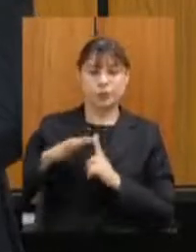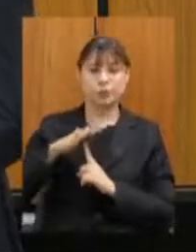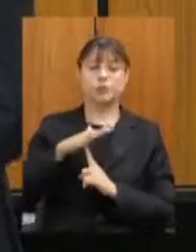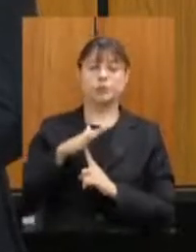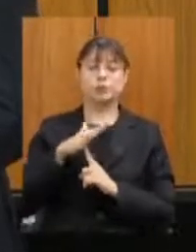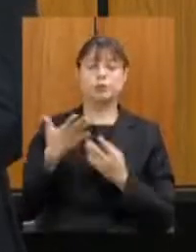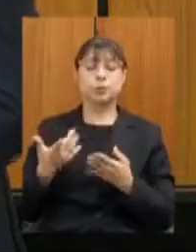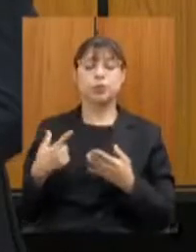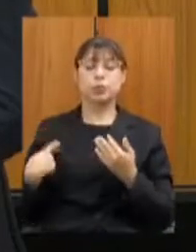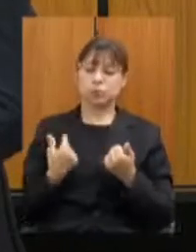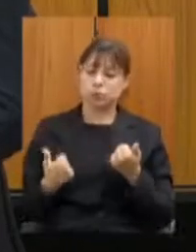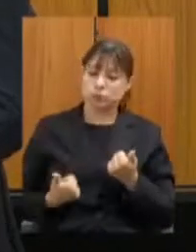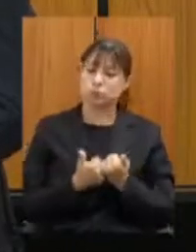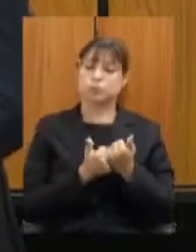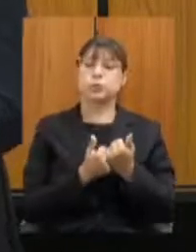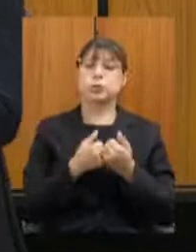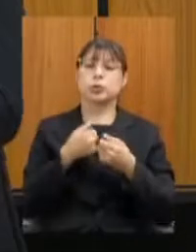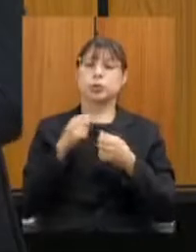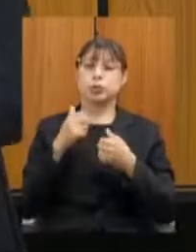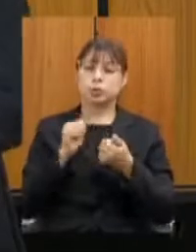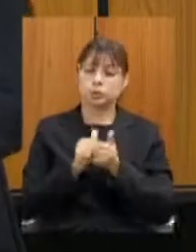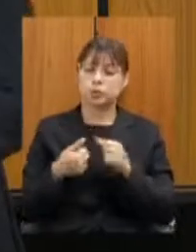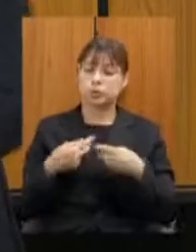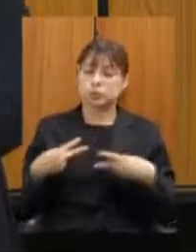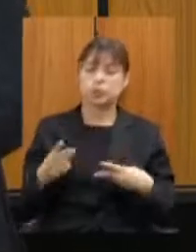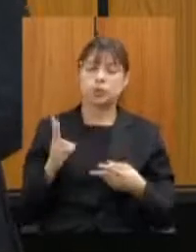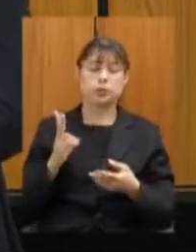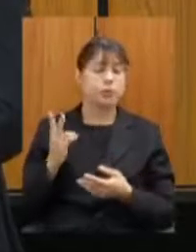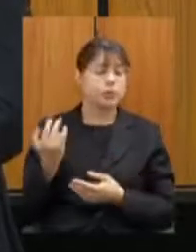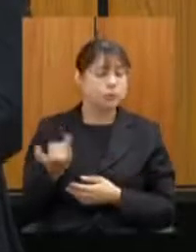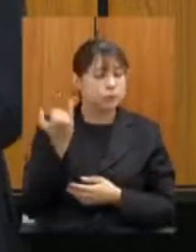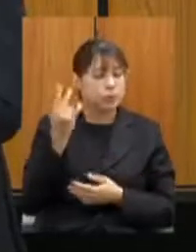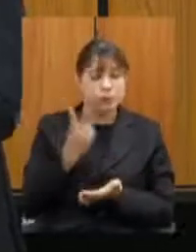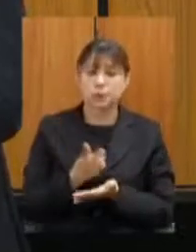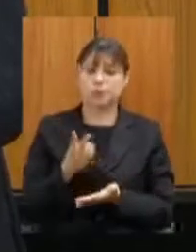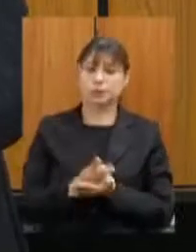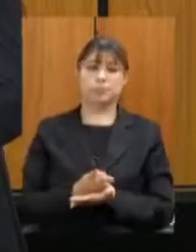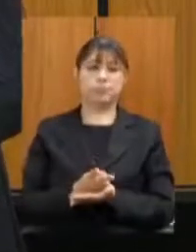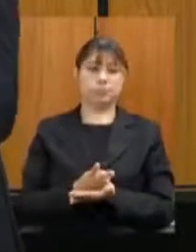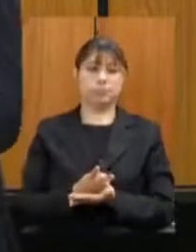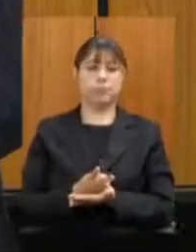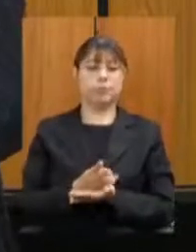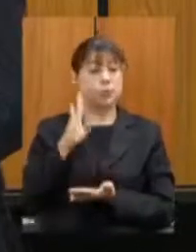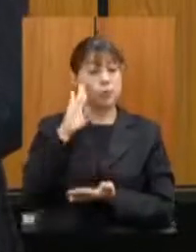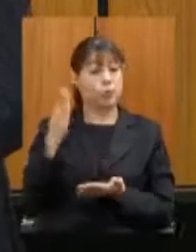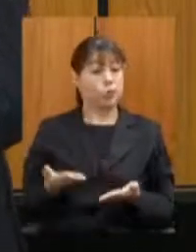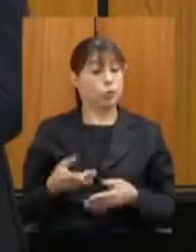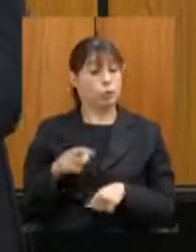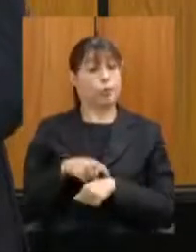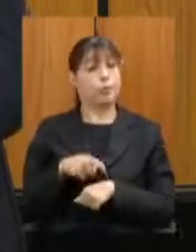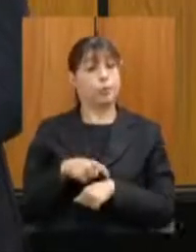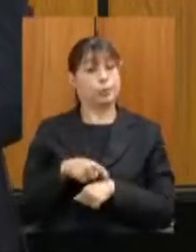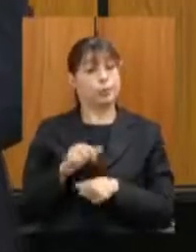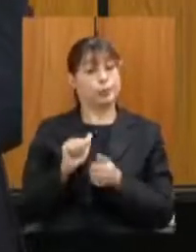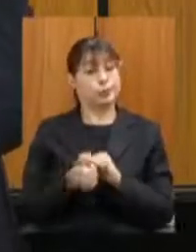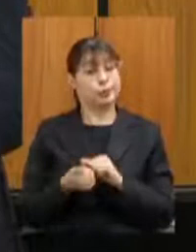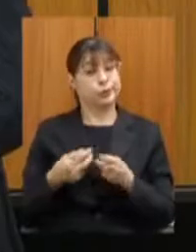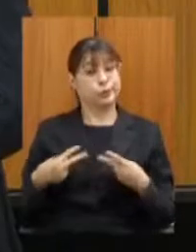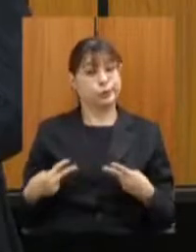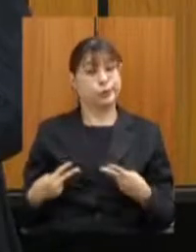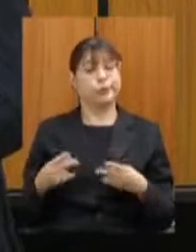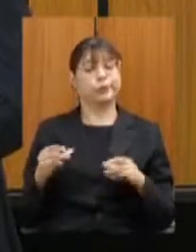todo o apoio ao esporte será sempre muito bem-vindo especialmente nesse momento em que o esporte